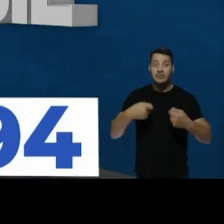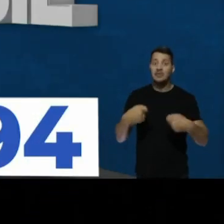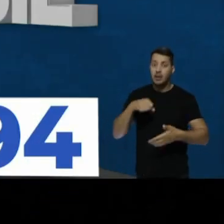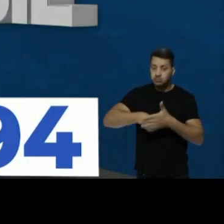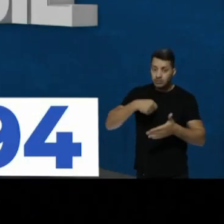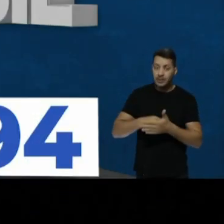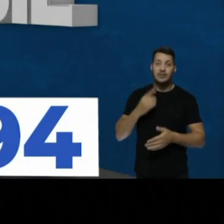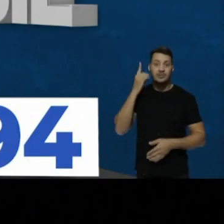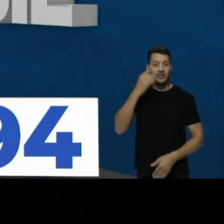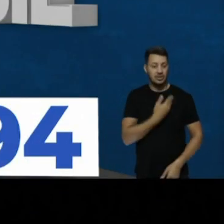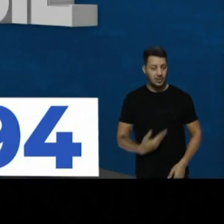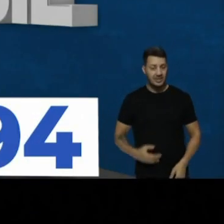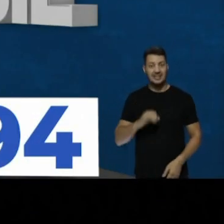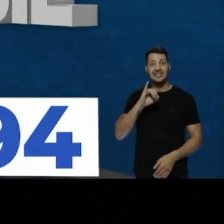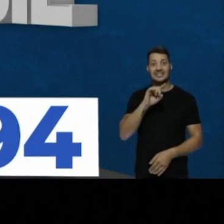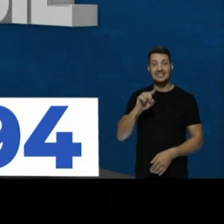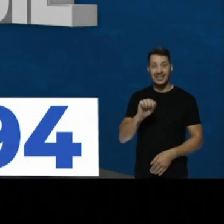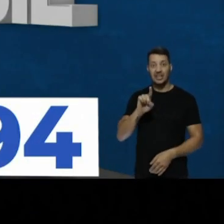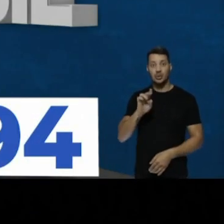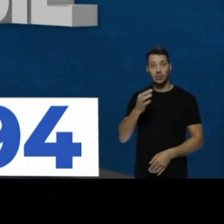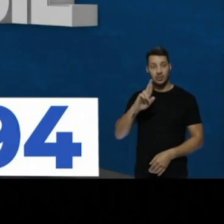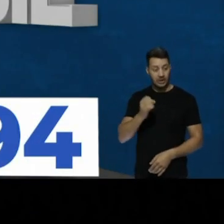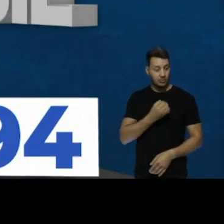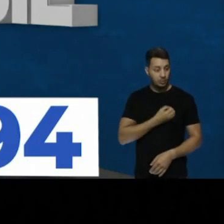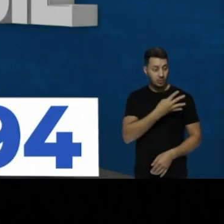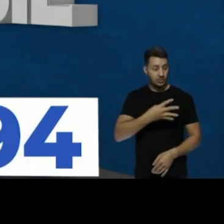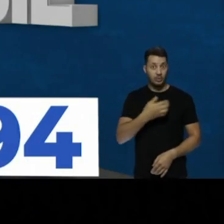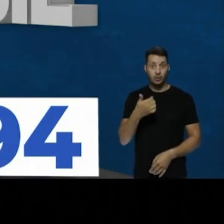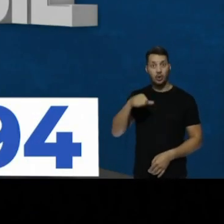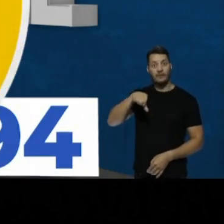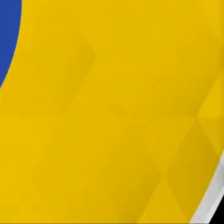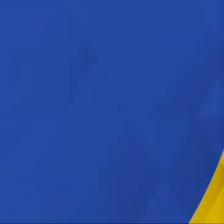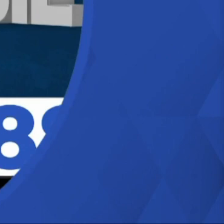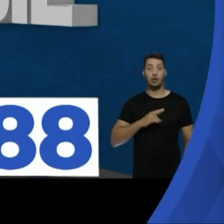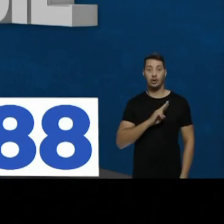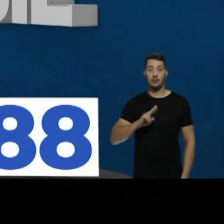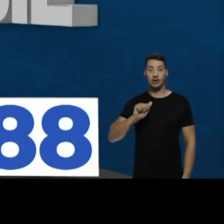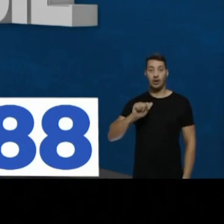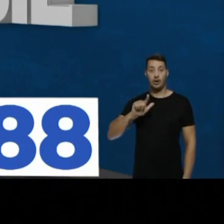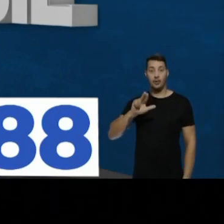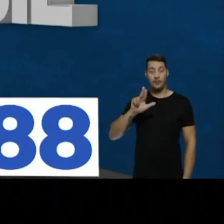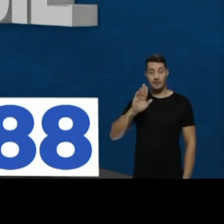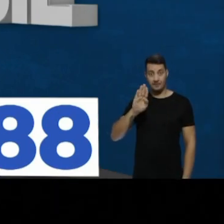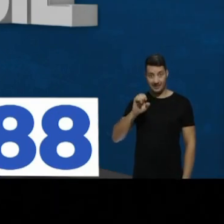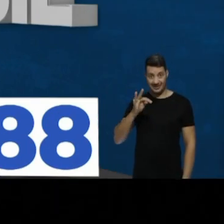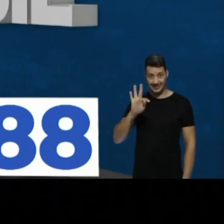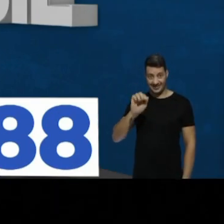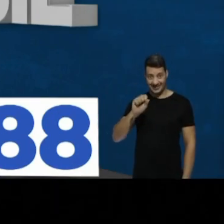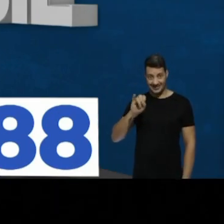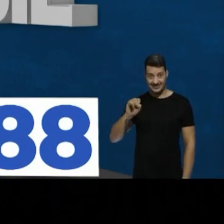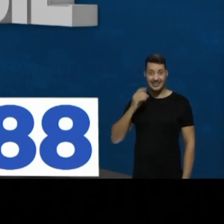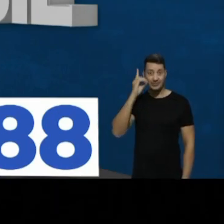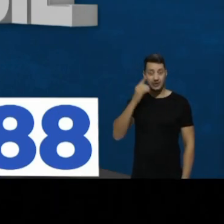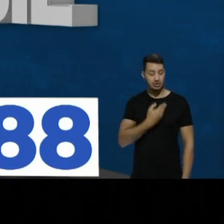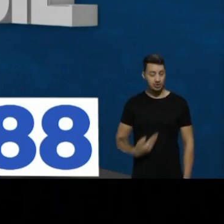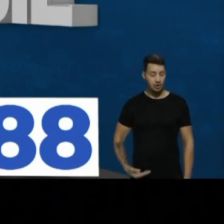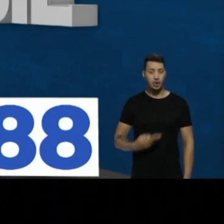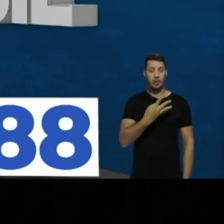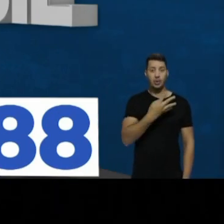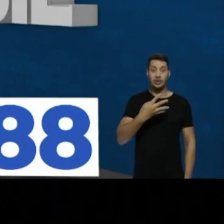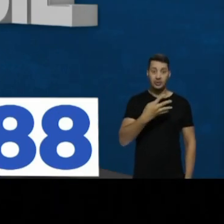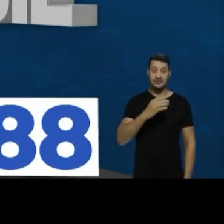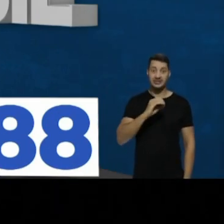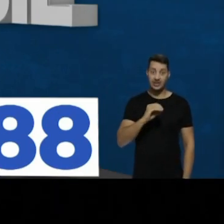há mudança sem luta. Para deputado estadual, Isa Dutra. 44194. Sou Betinho Albertacci, deputado estadual.